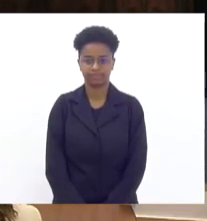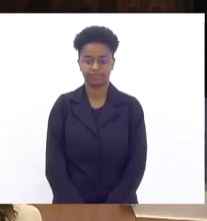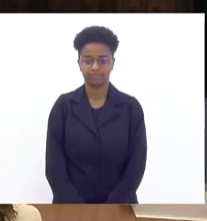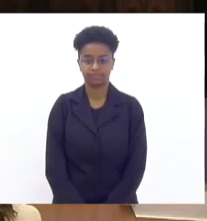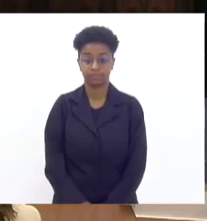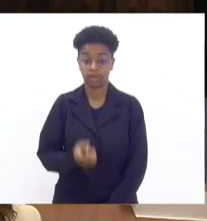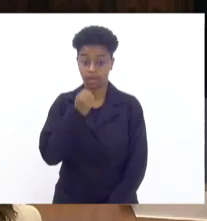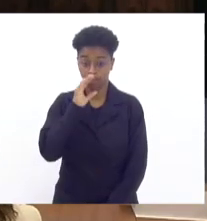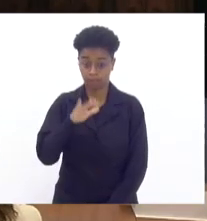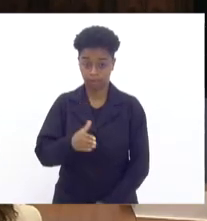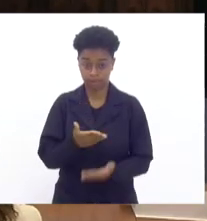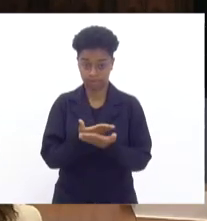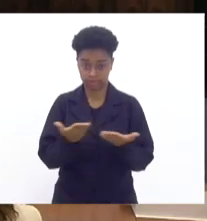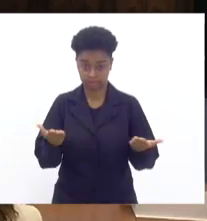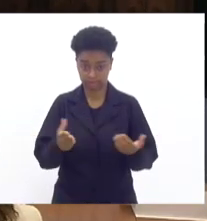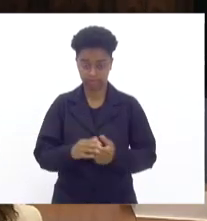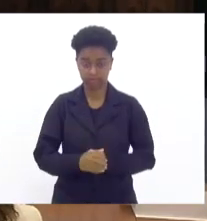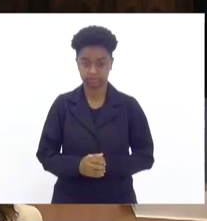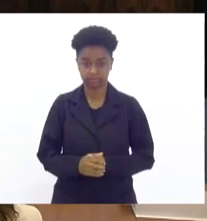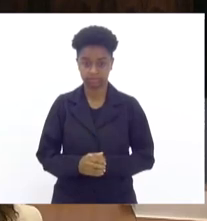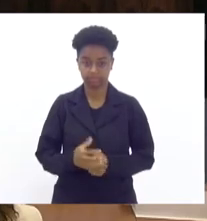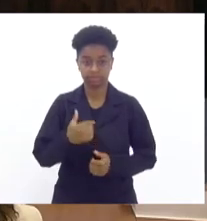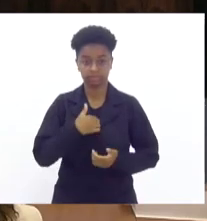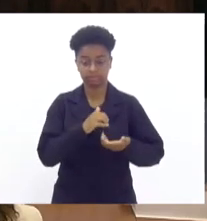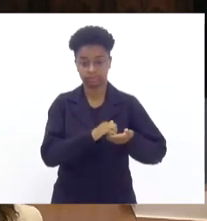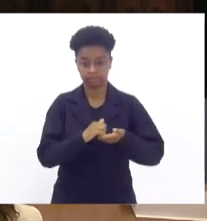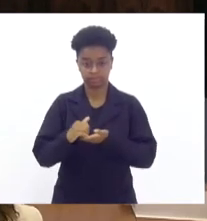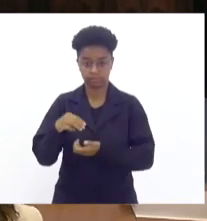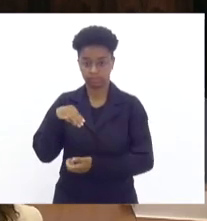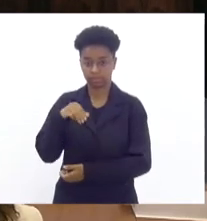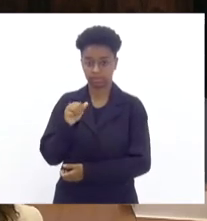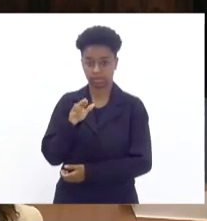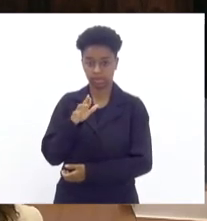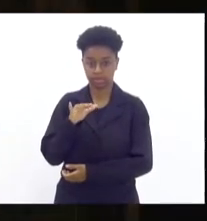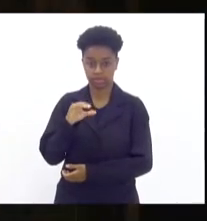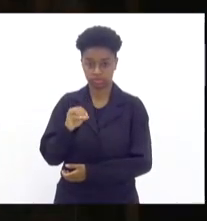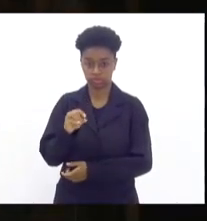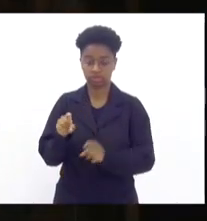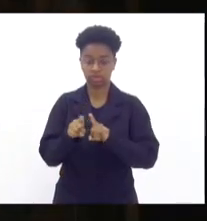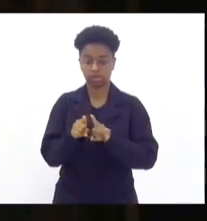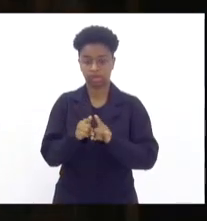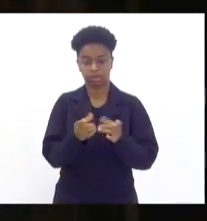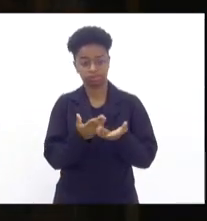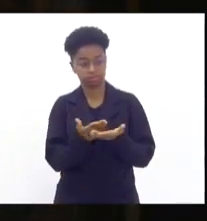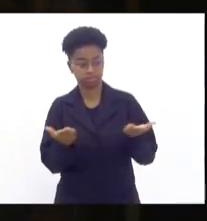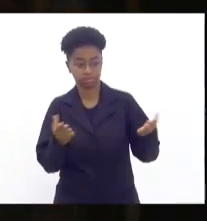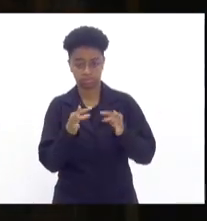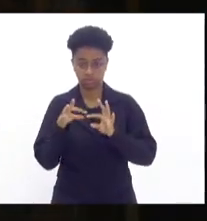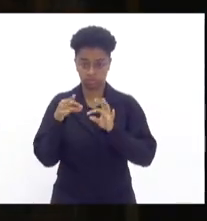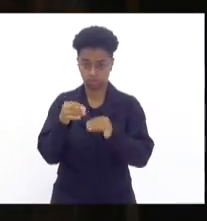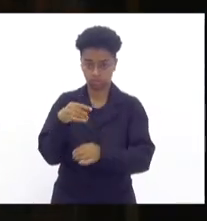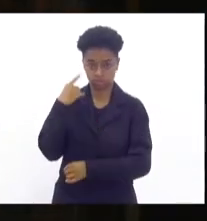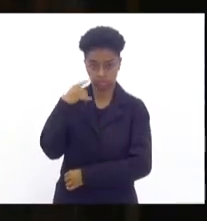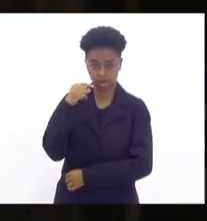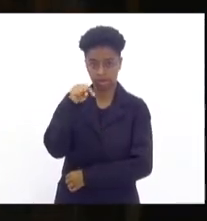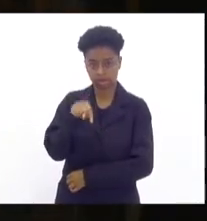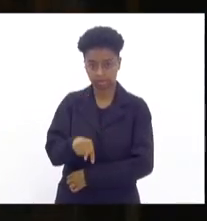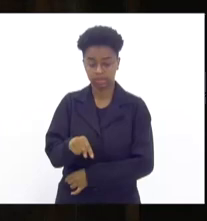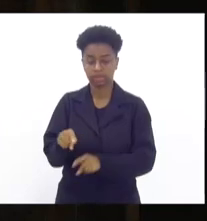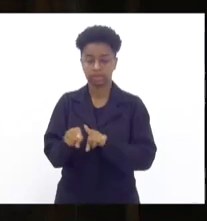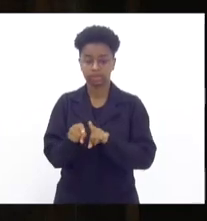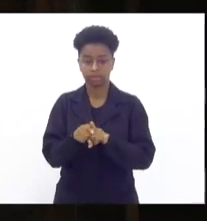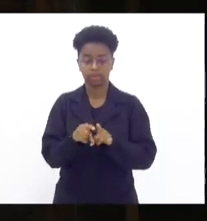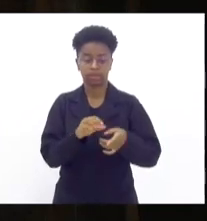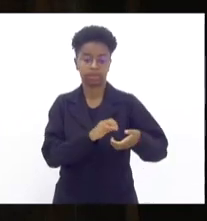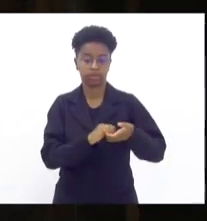Boa tarde a todos. Cumprimentando o deputado Márcio Gualberto, cumprimento todos os parlamentares aqui presentes, cumprimentando o coronel